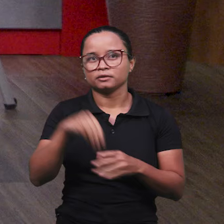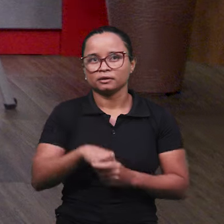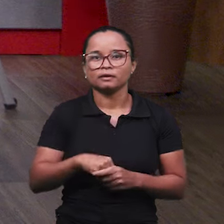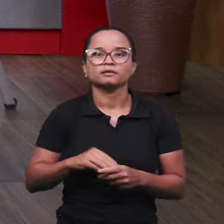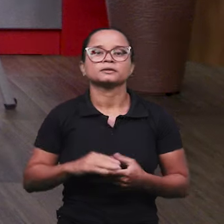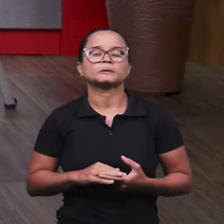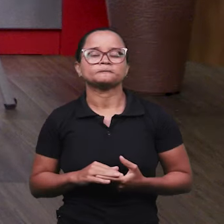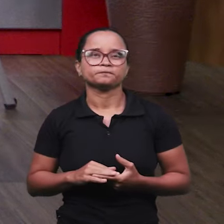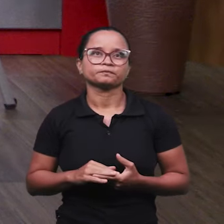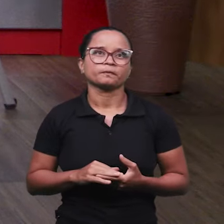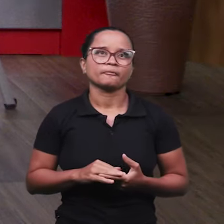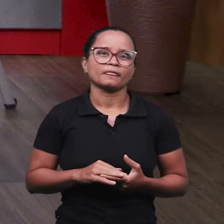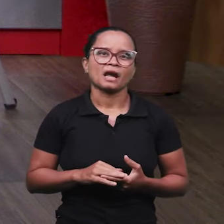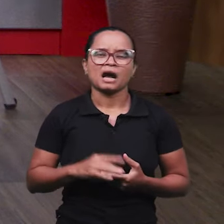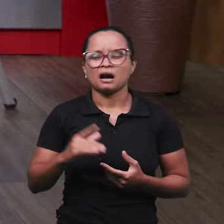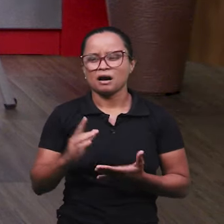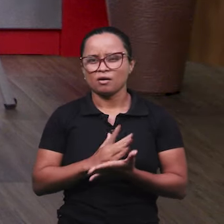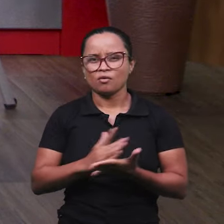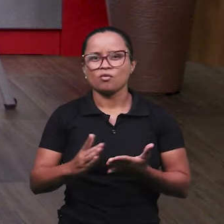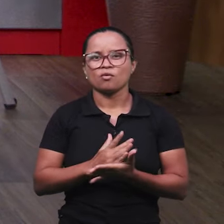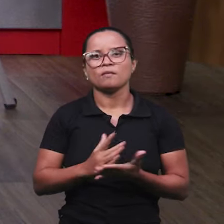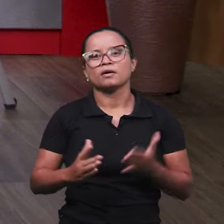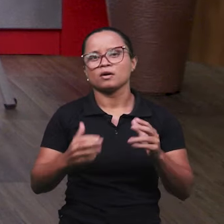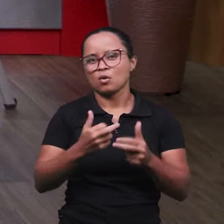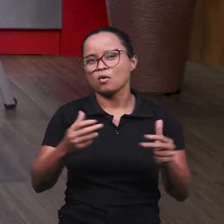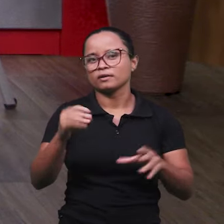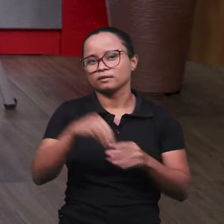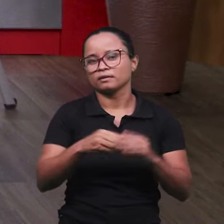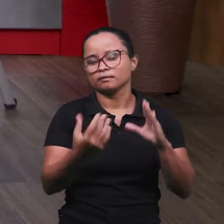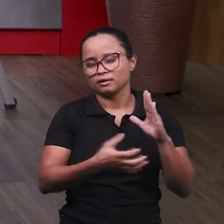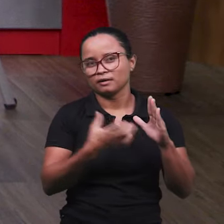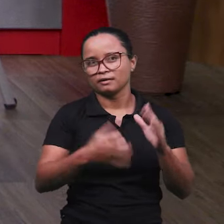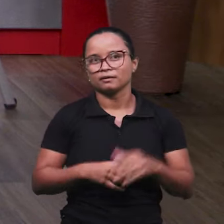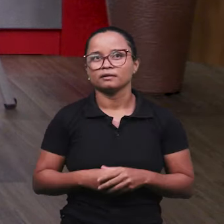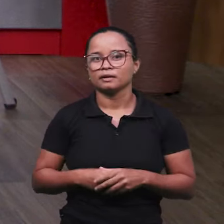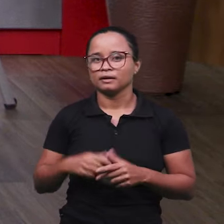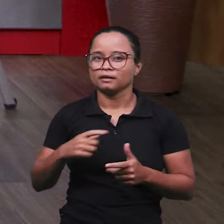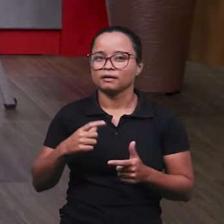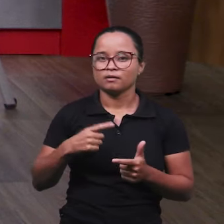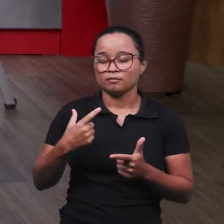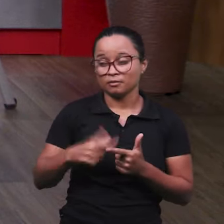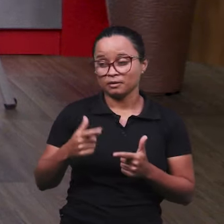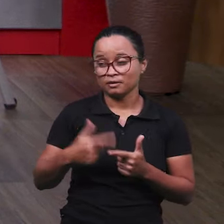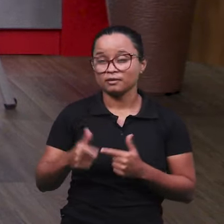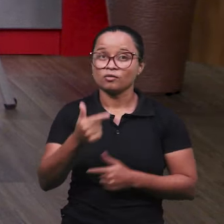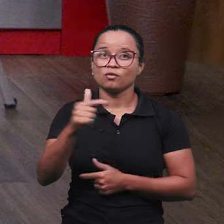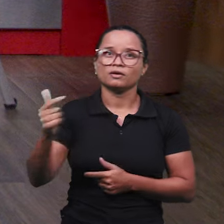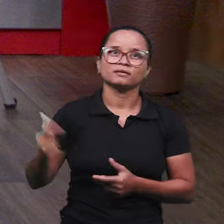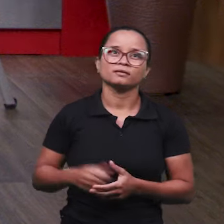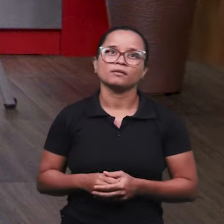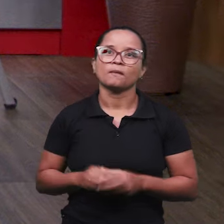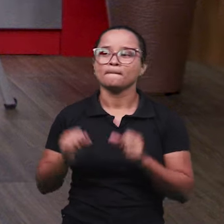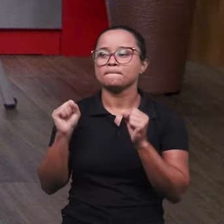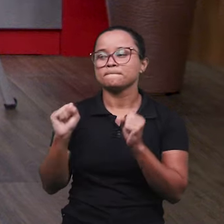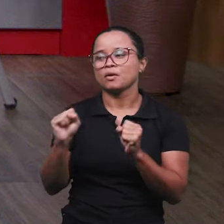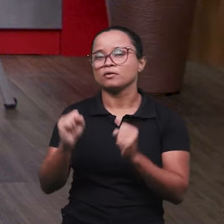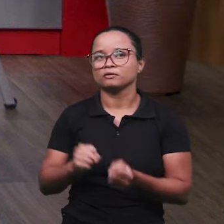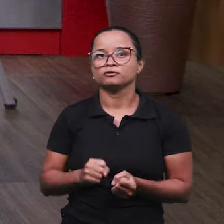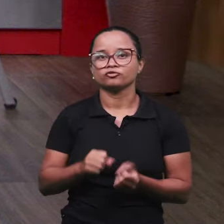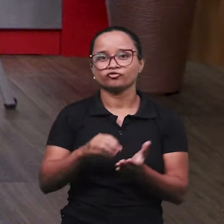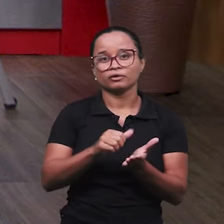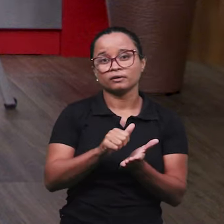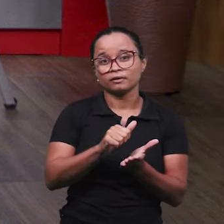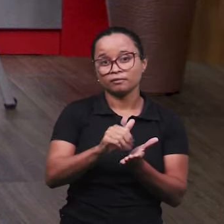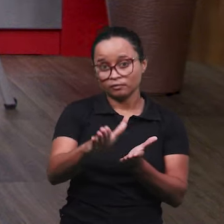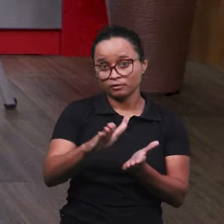em questão de alguma infração administrativa, e ali, com as outras infrações, pode trazer alguma justa